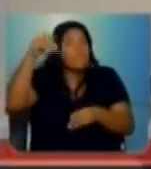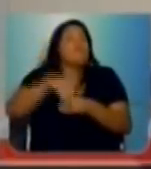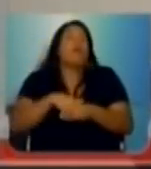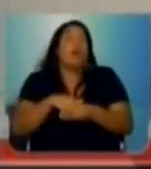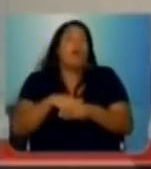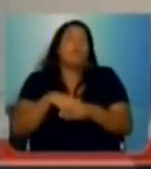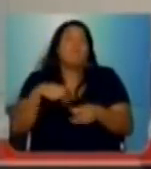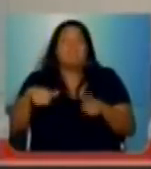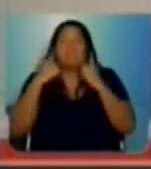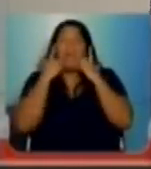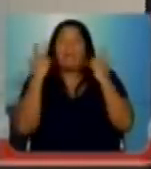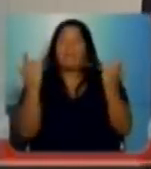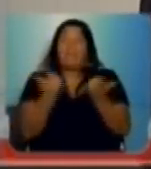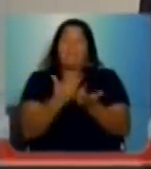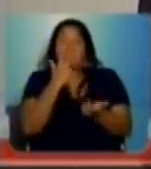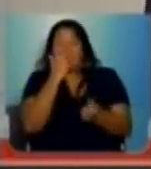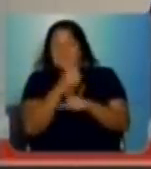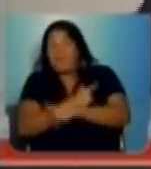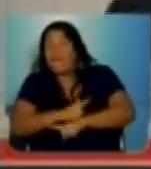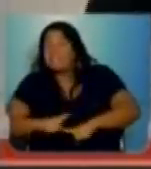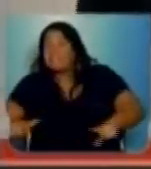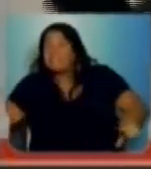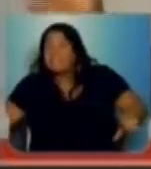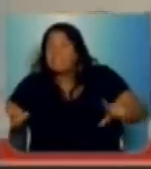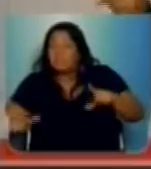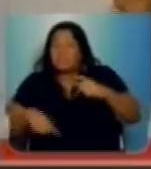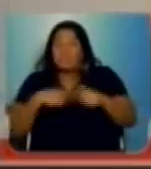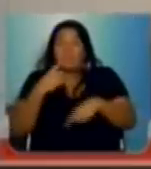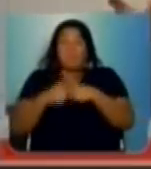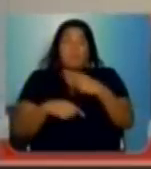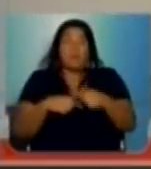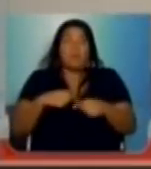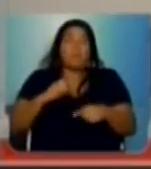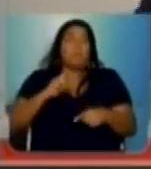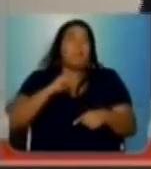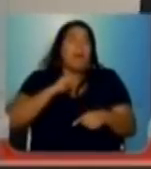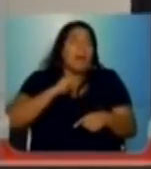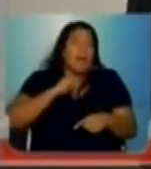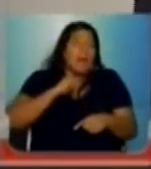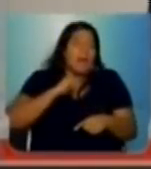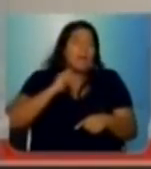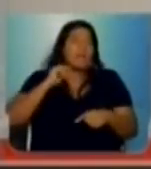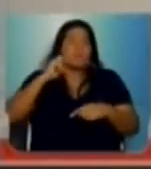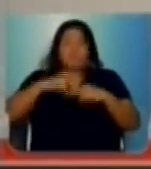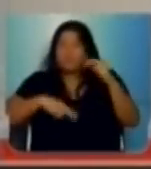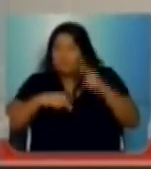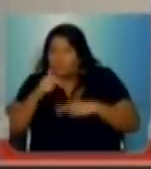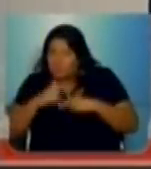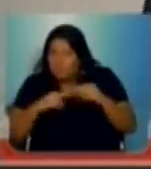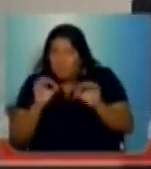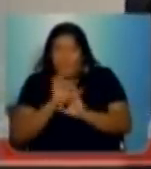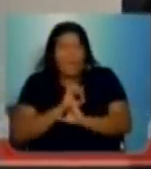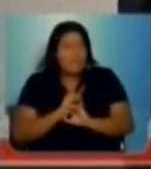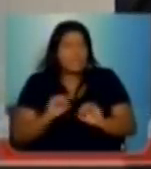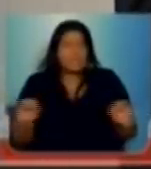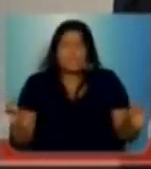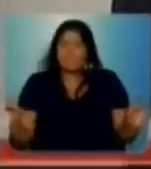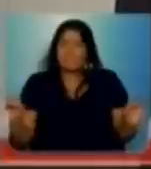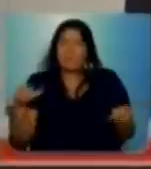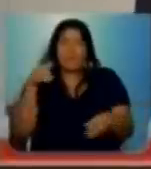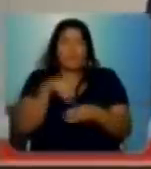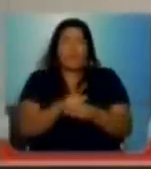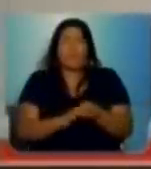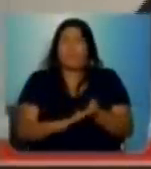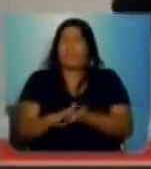esvaziada praticamente. Quando chegar maio, junho, não vai ter mais ninguém aqui, não vai ter um deputado aqui para votar mais nada, vai ter um esvaziamento